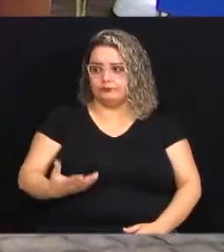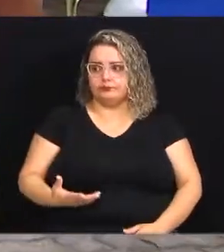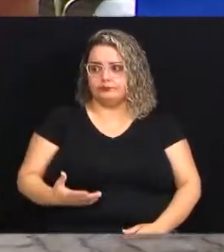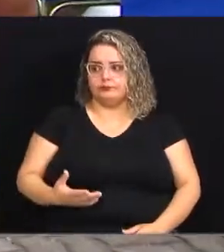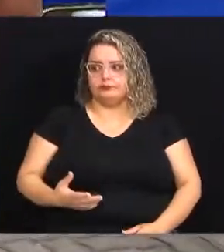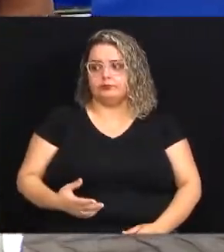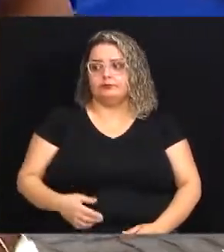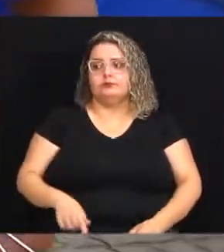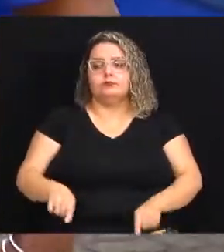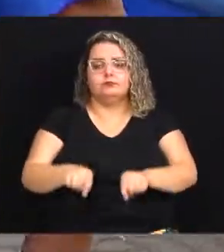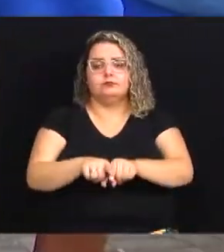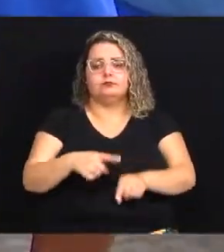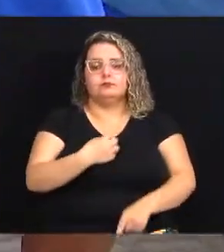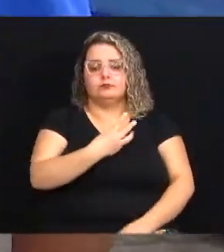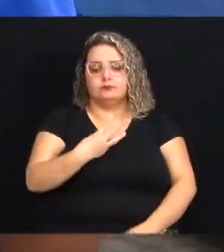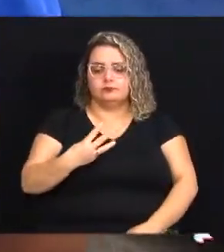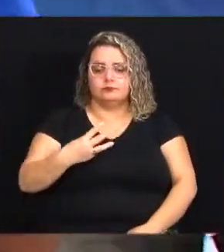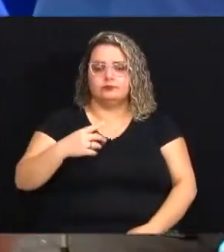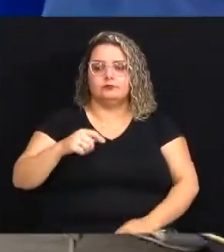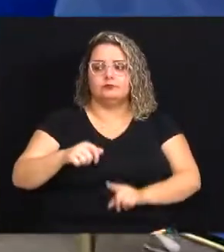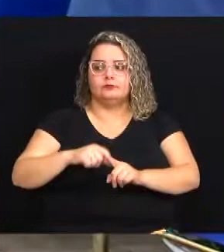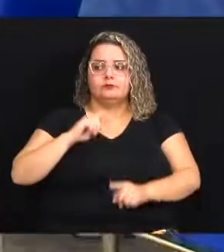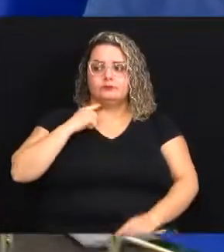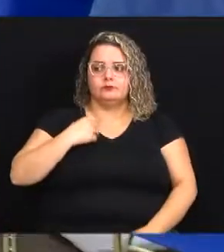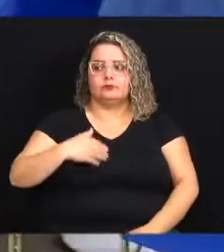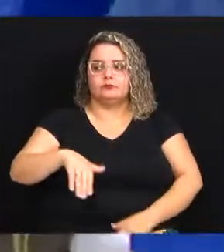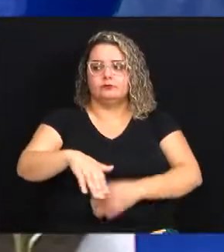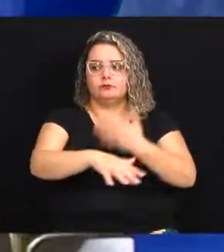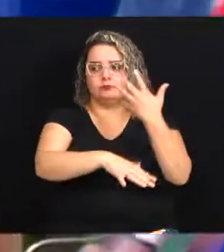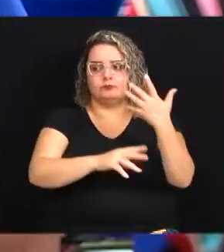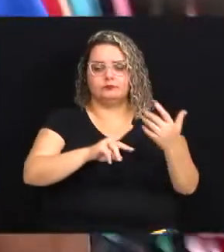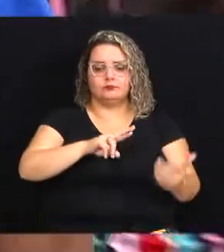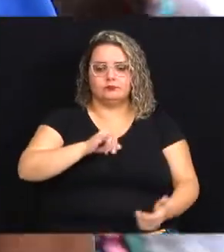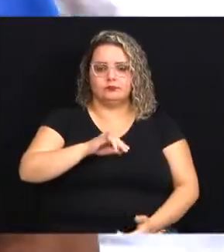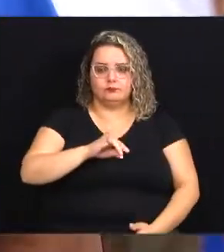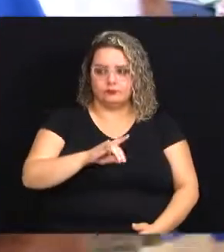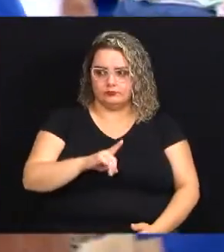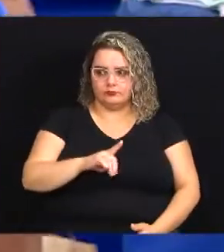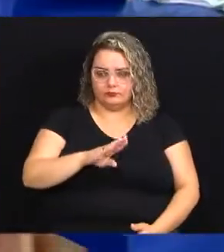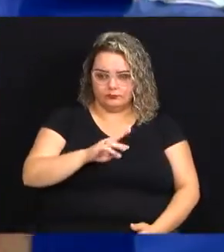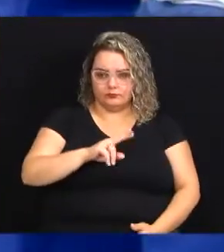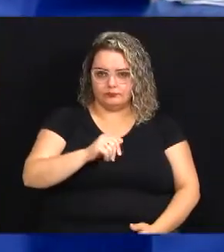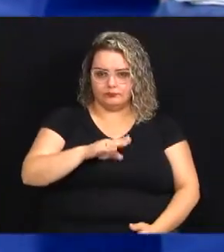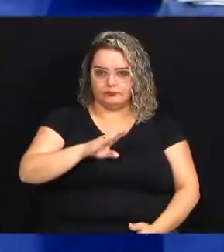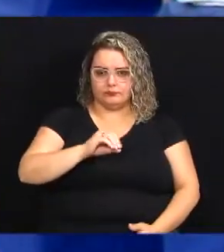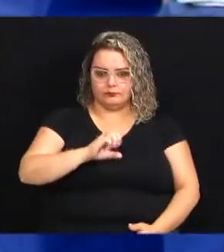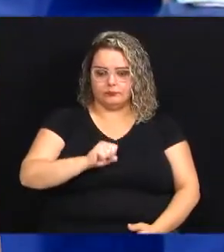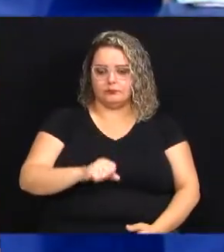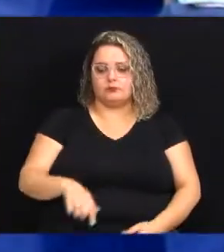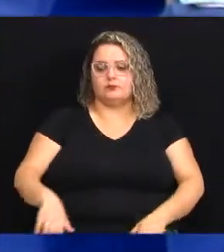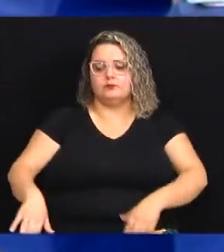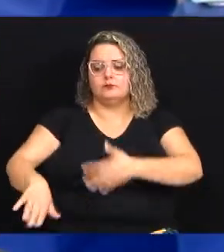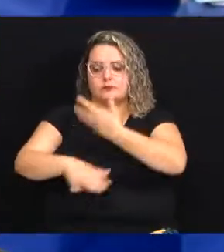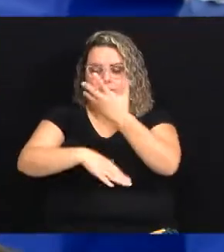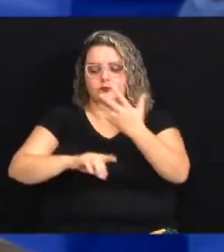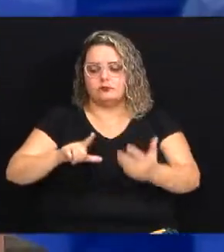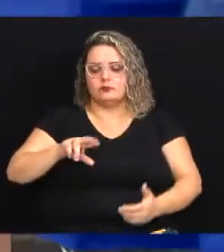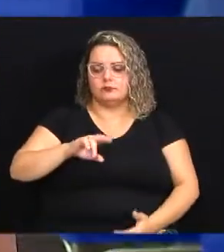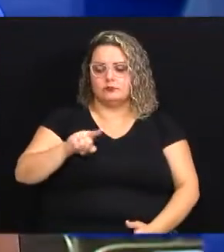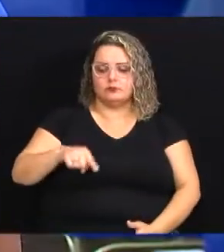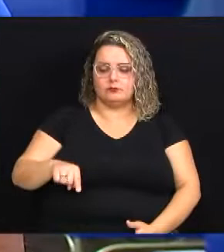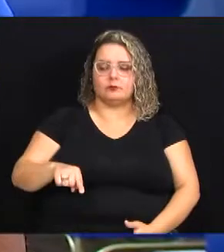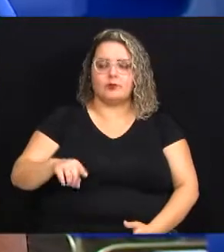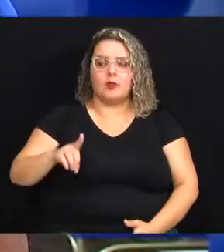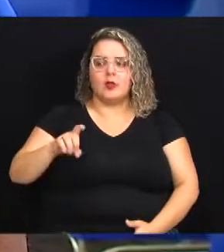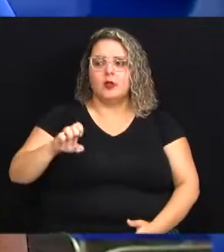a gente está aqui estamos na 13 de maio na praça Rui Barbosa e na Luiz Camões são quantas pessoas hoje da